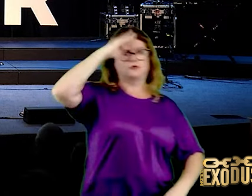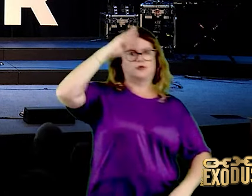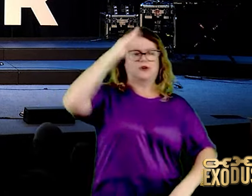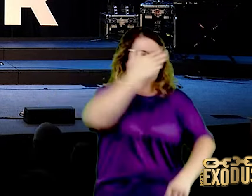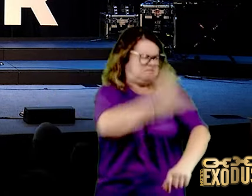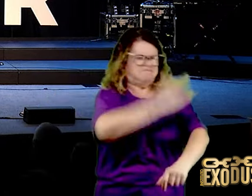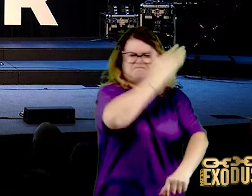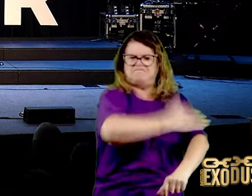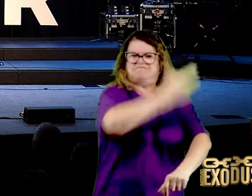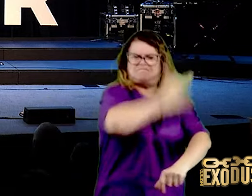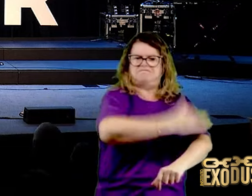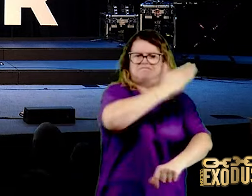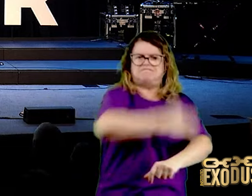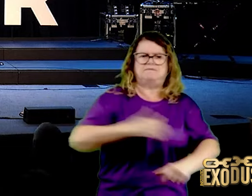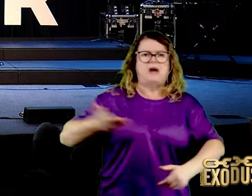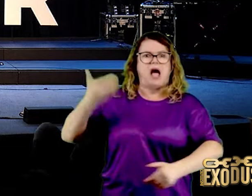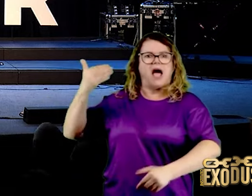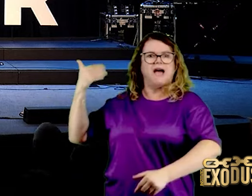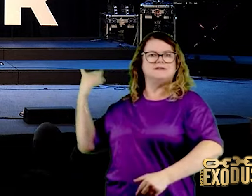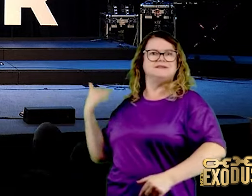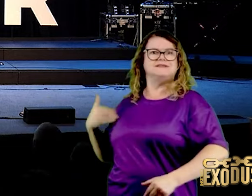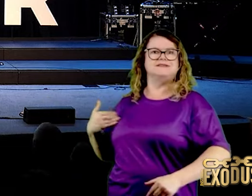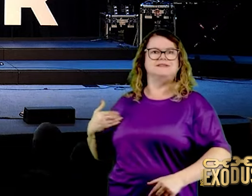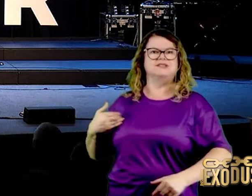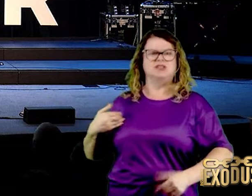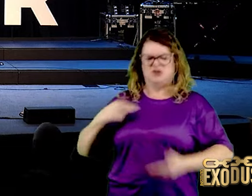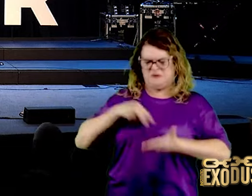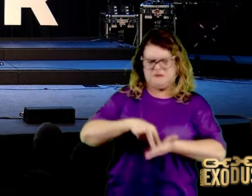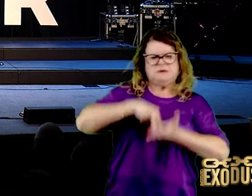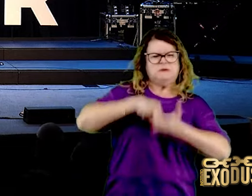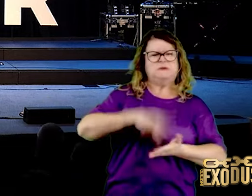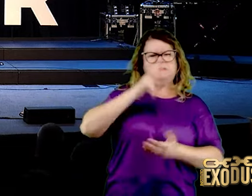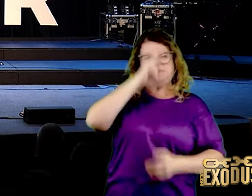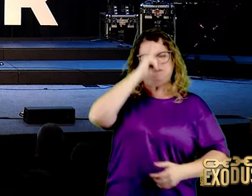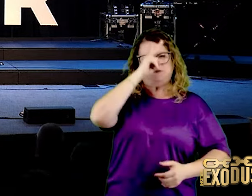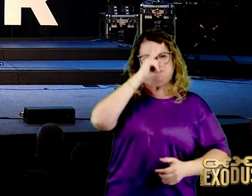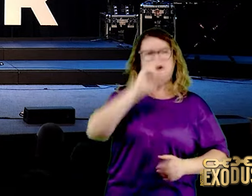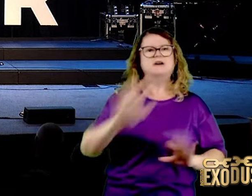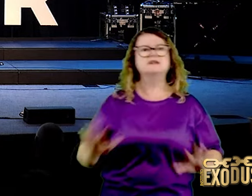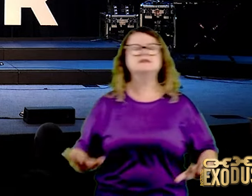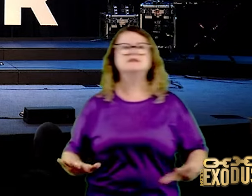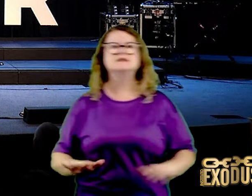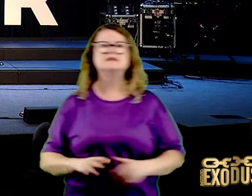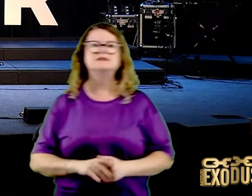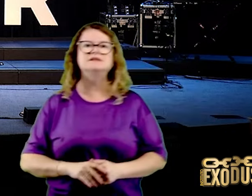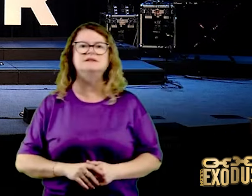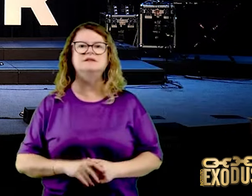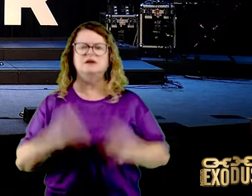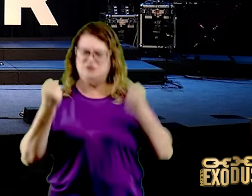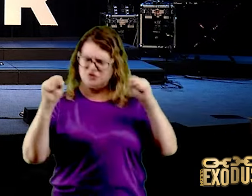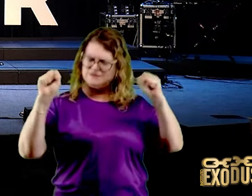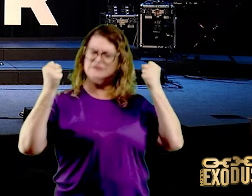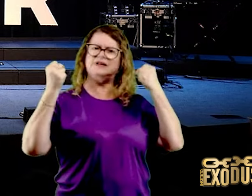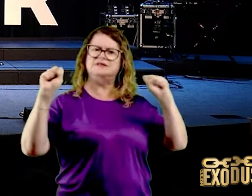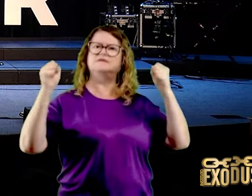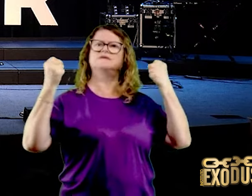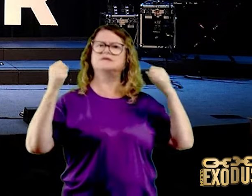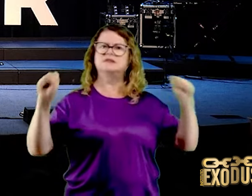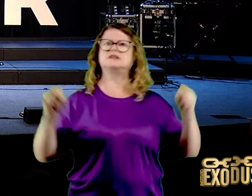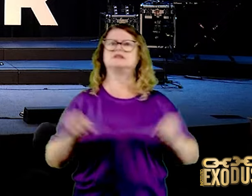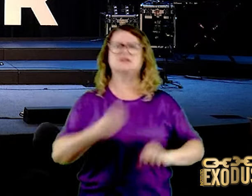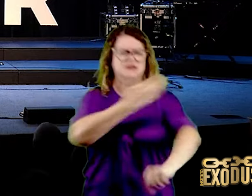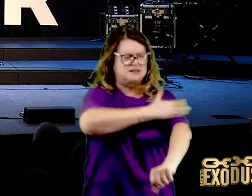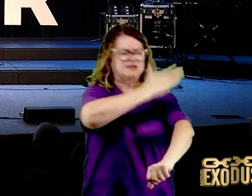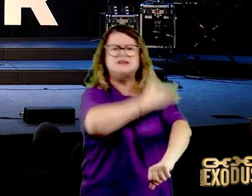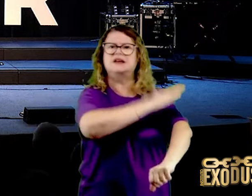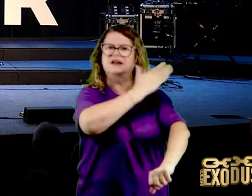sabe por quê? Porque ele se educou na alimentação, ele fazia atividade física, os seus treinos,